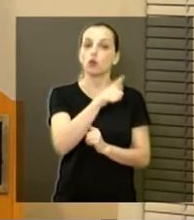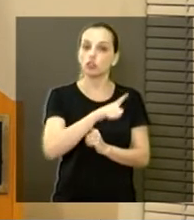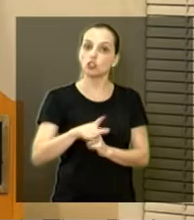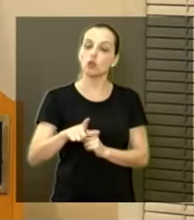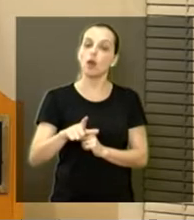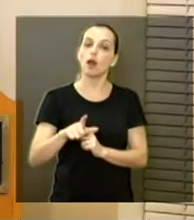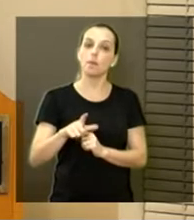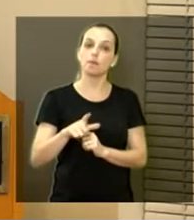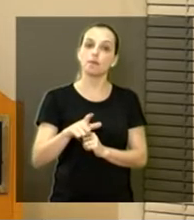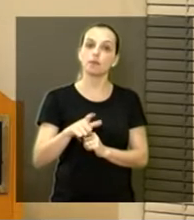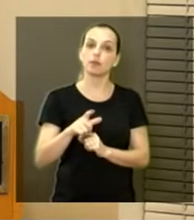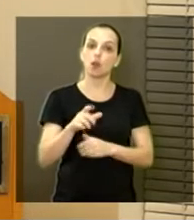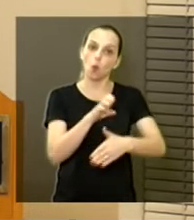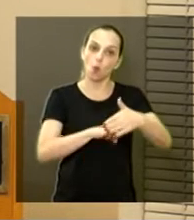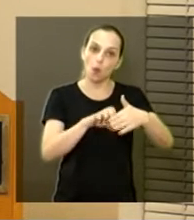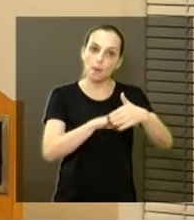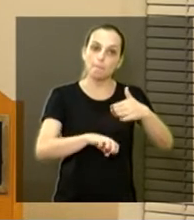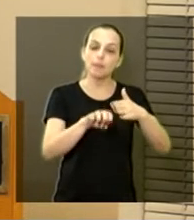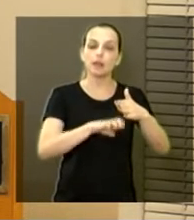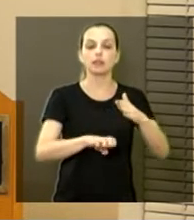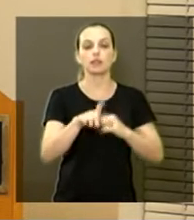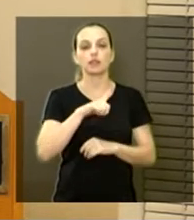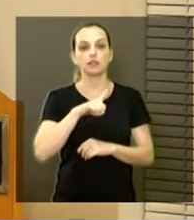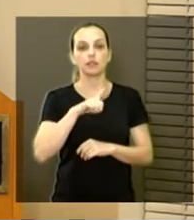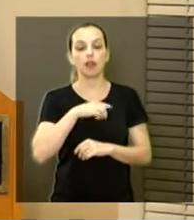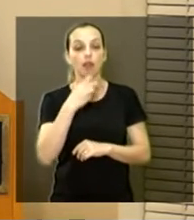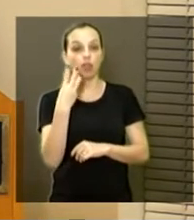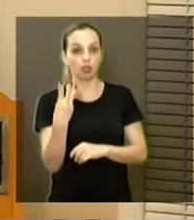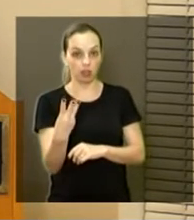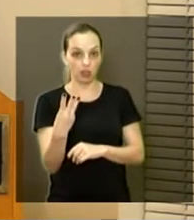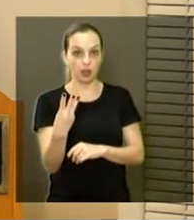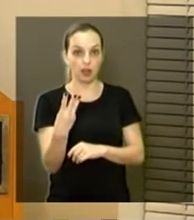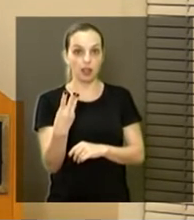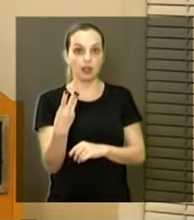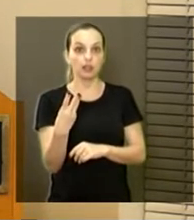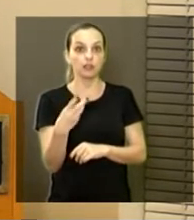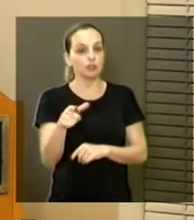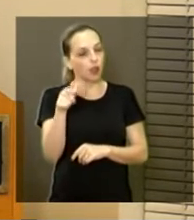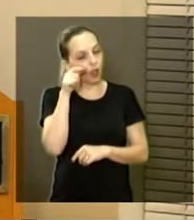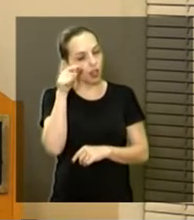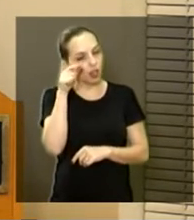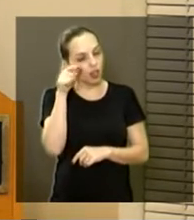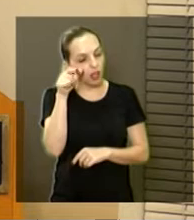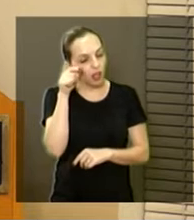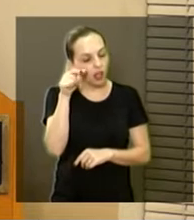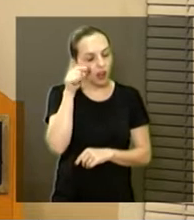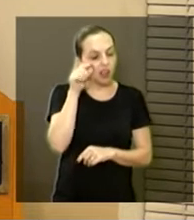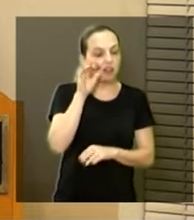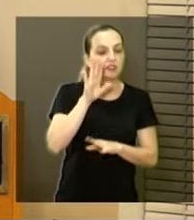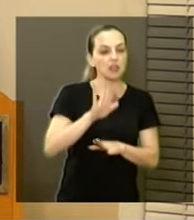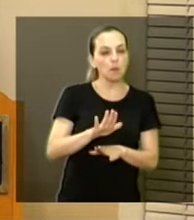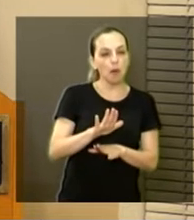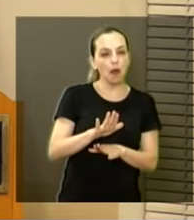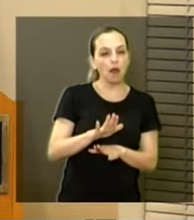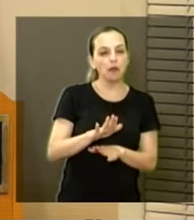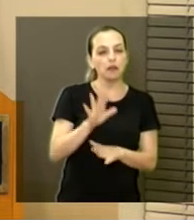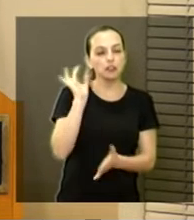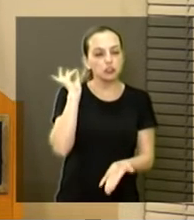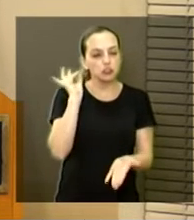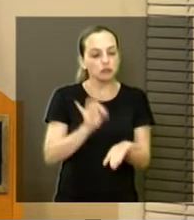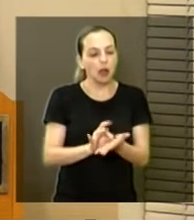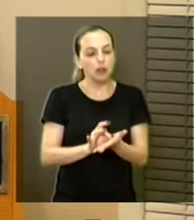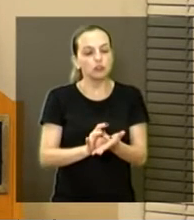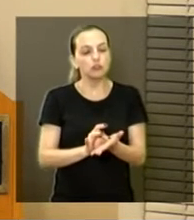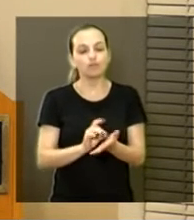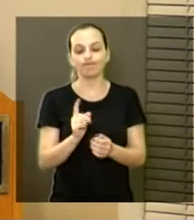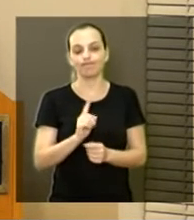três empresas ainda que mostraram algum interesse, mas não concreto. Então, a gente vai